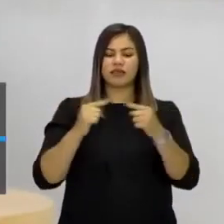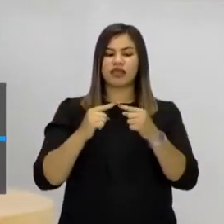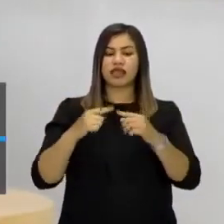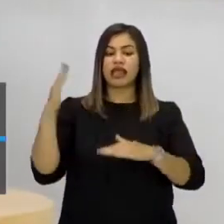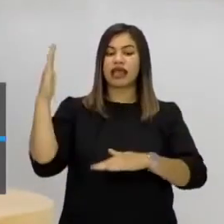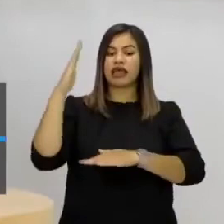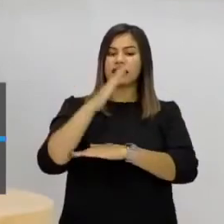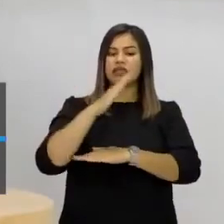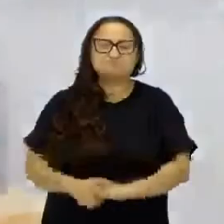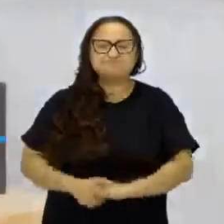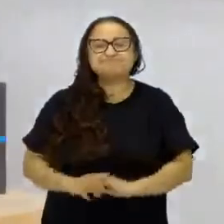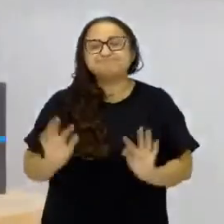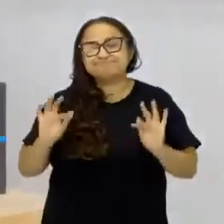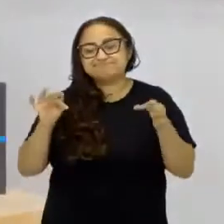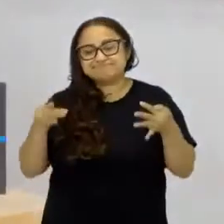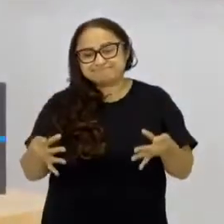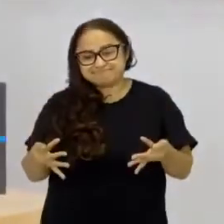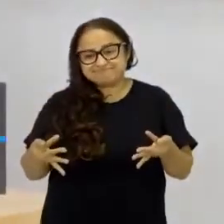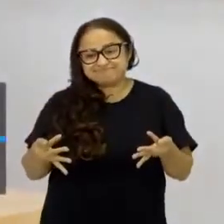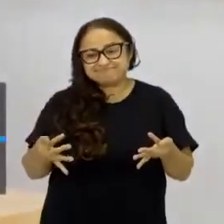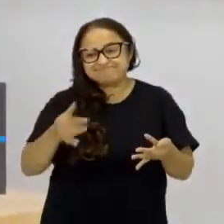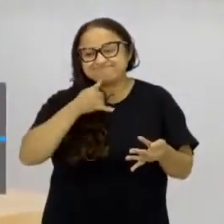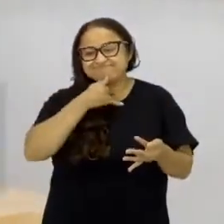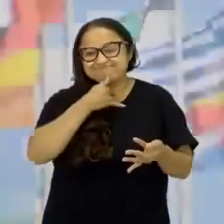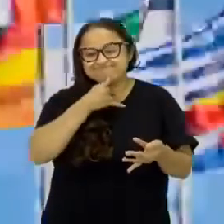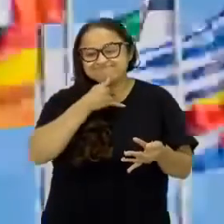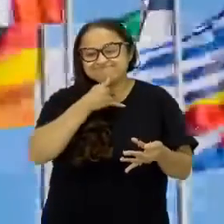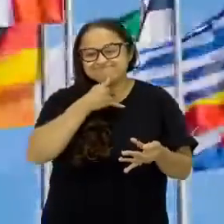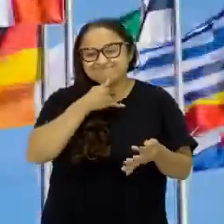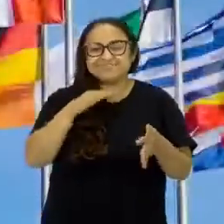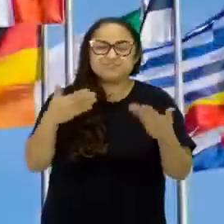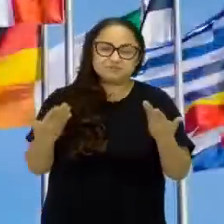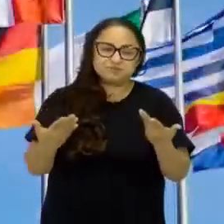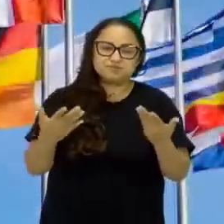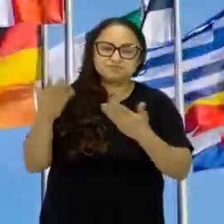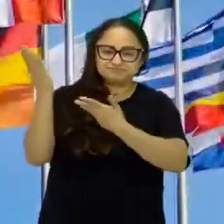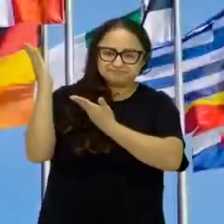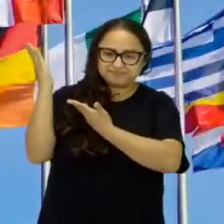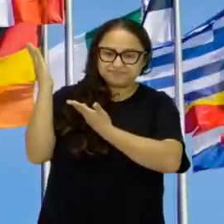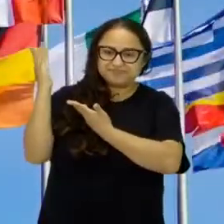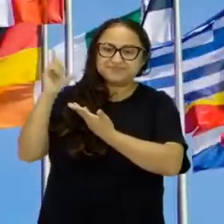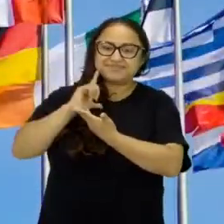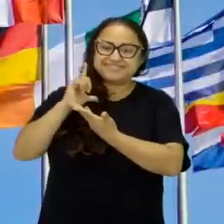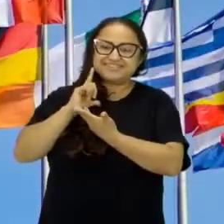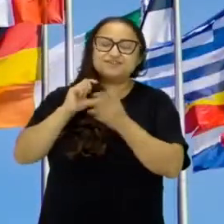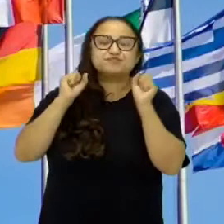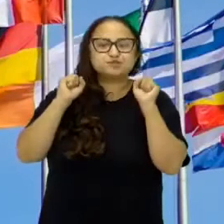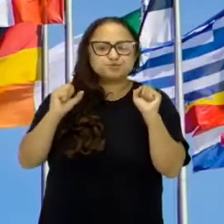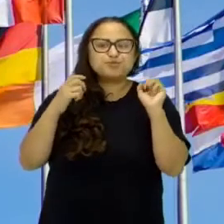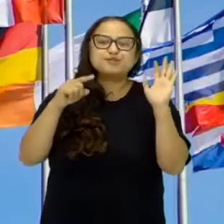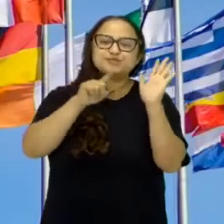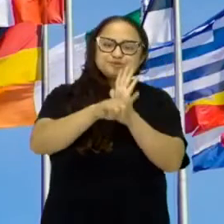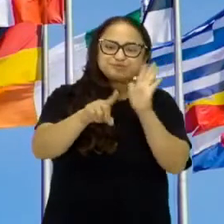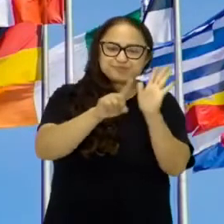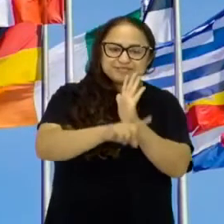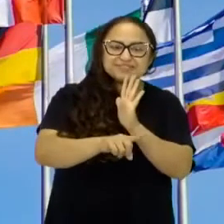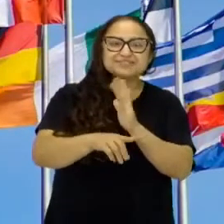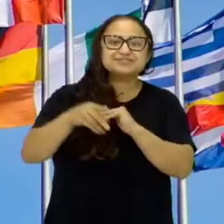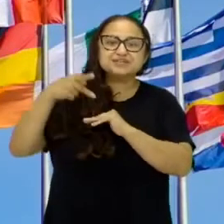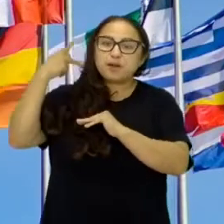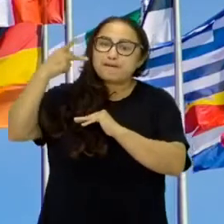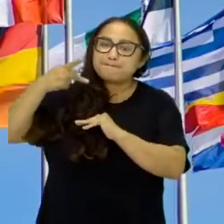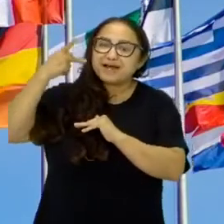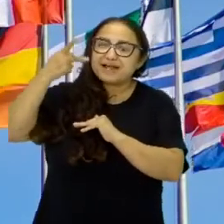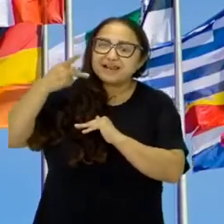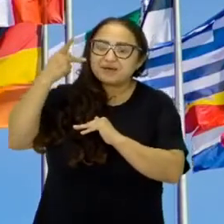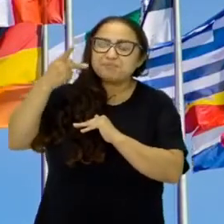cartográficas em geografia. O tempo acabou, né, entra aí no Saiba Mais, vai ter aí, vocês podem fazer uma pesquisa sobre o Parlamento Europeu e